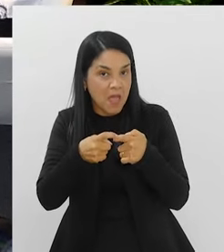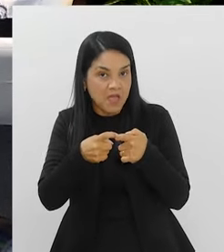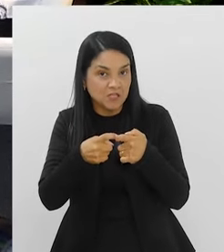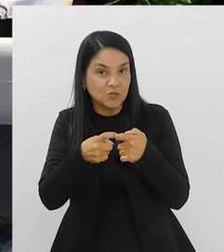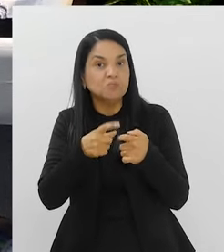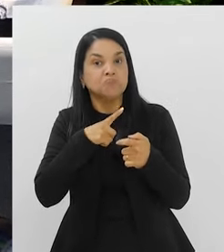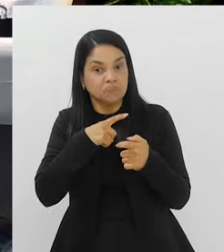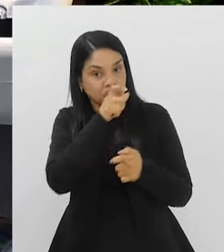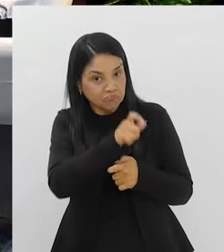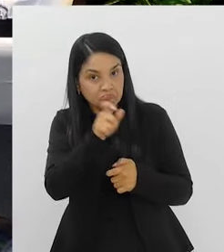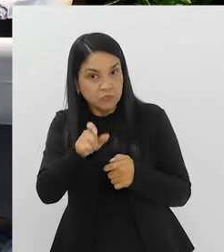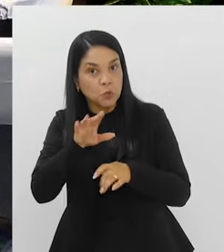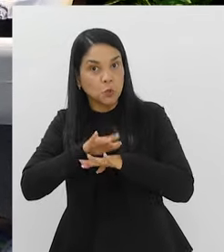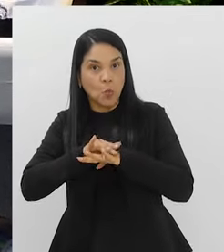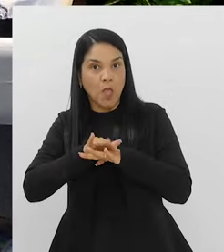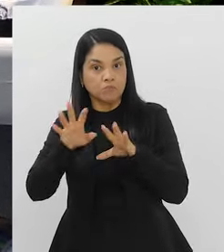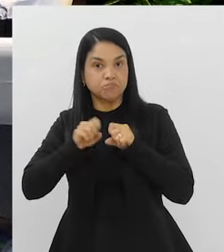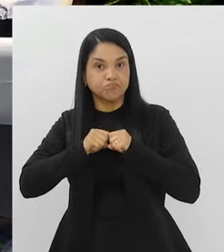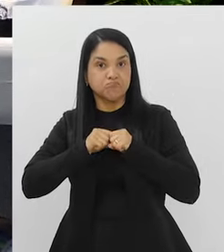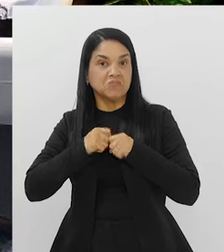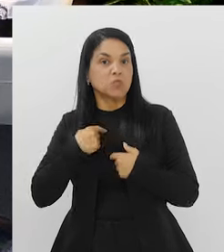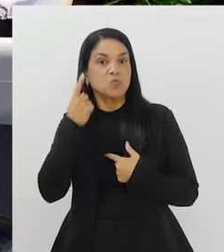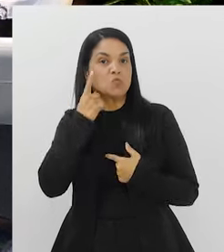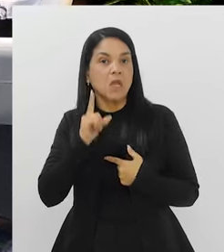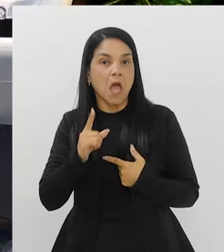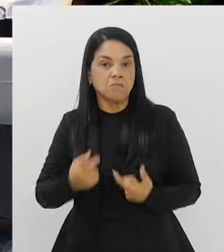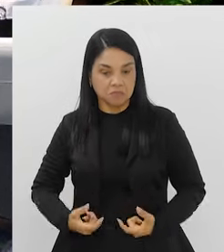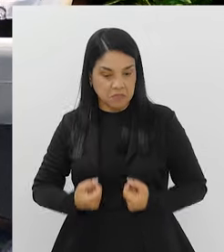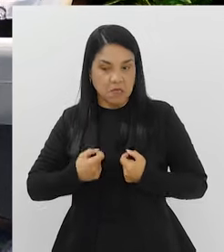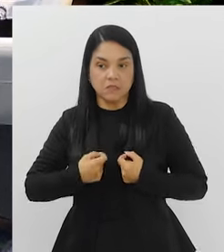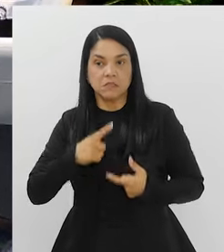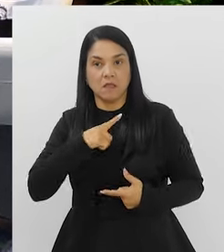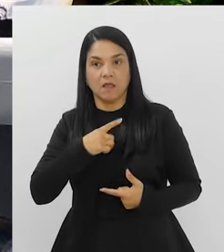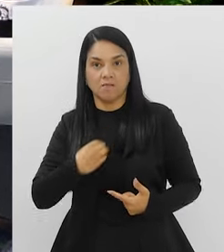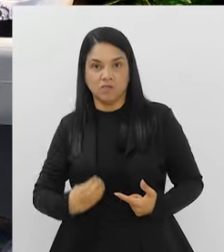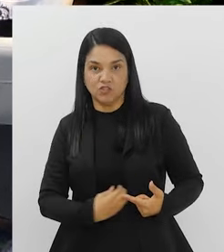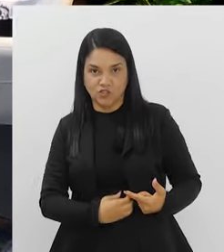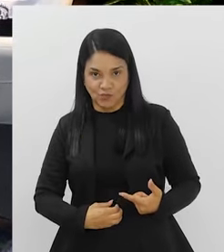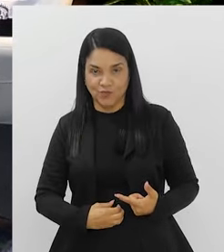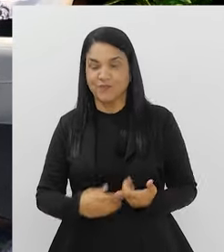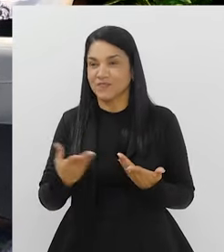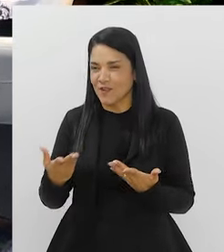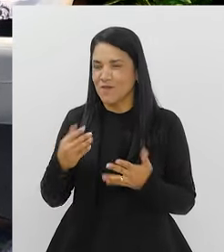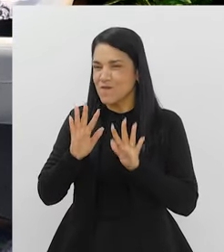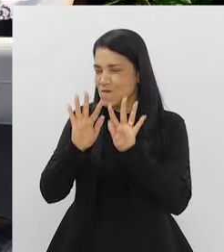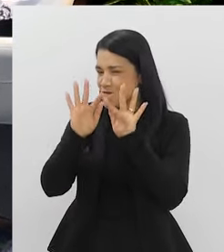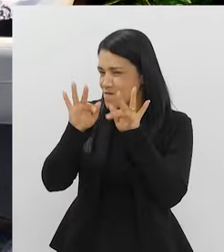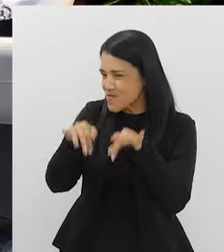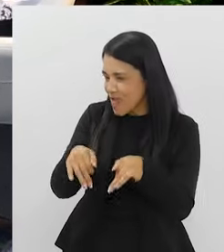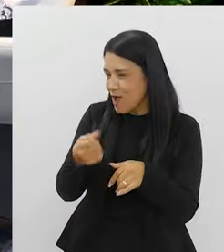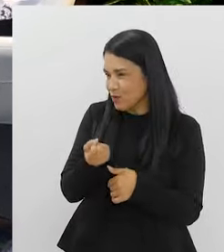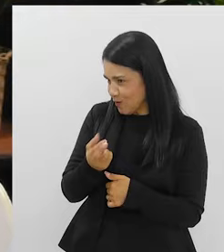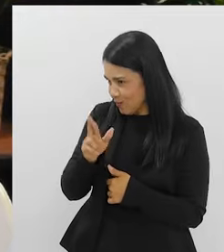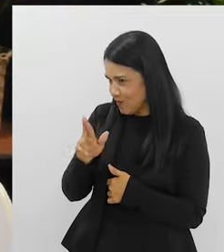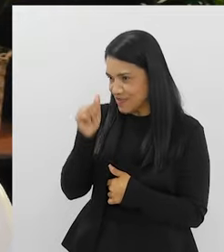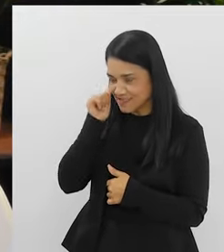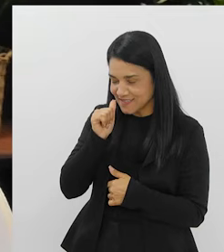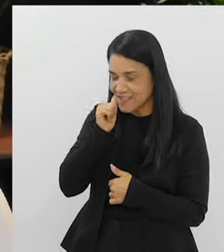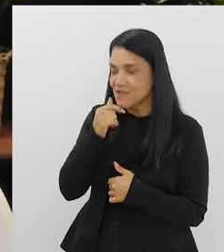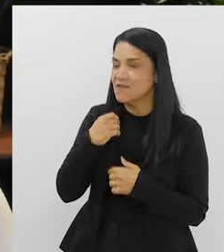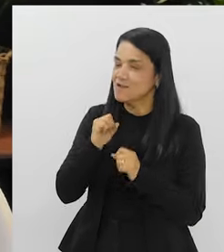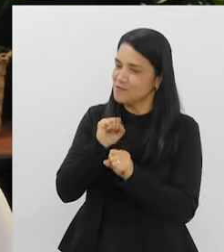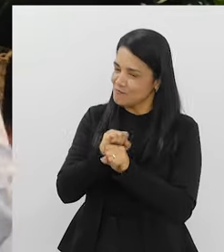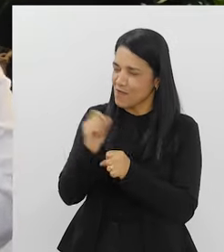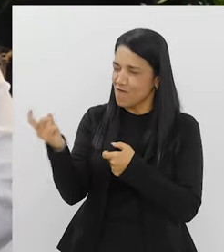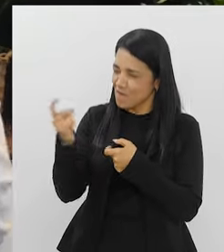porque pode ter muita gente doente que não tem a menor noção, né? Com certeza. Bom, doutora, a gente tá chegando ao fim do nosso